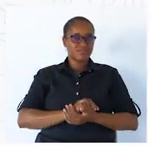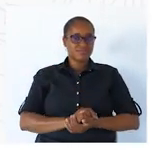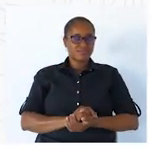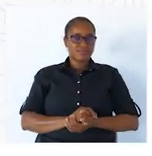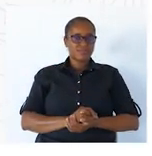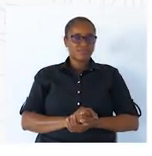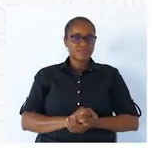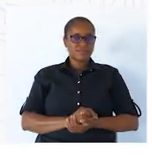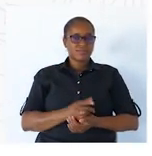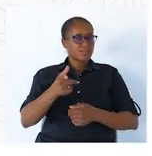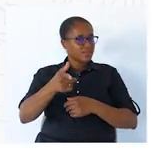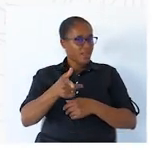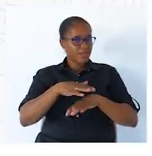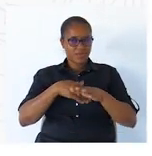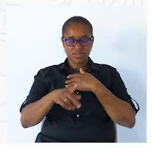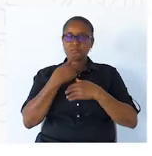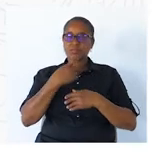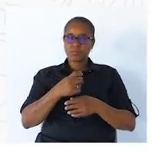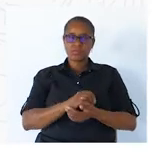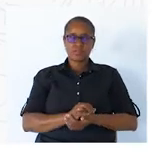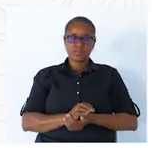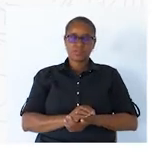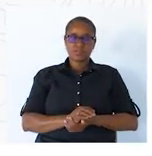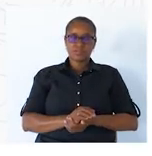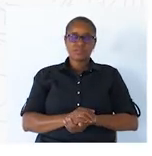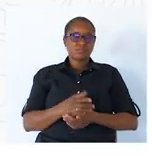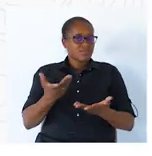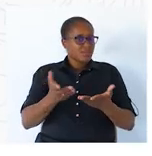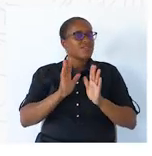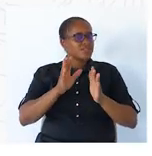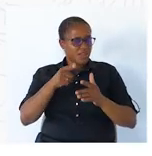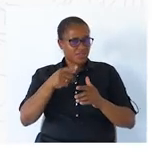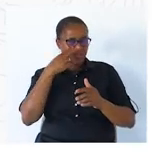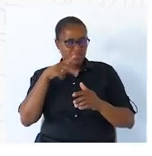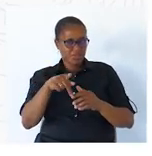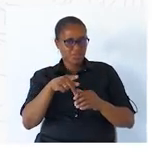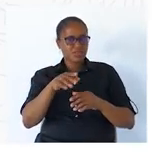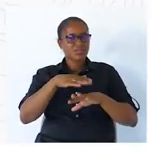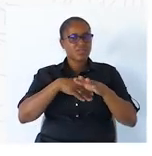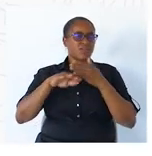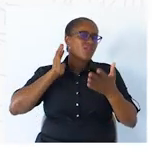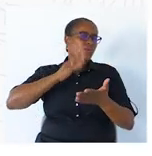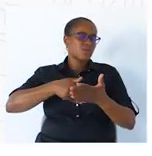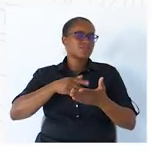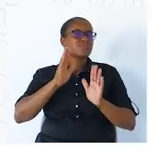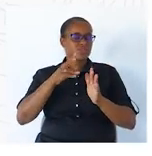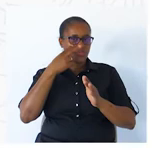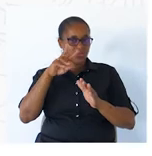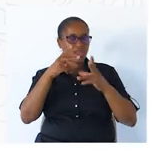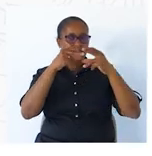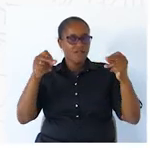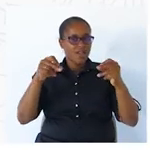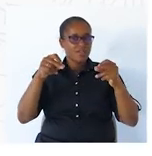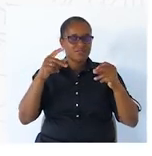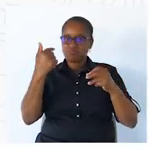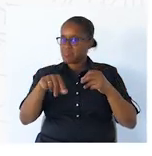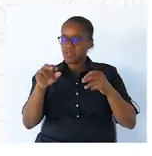Não dá para fazer a pergunta. Não dá. Então, já encontramos. Mas, na mesma, vamos fazer a última. Já encontramos a frase que